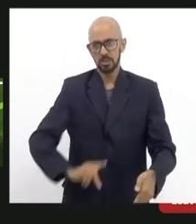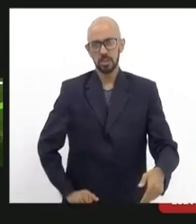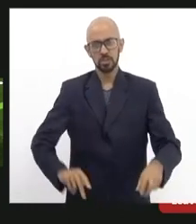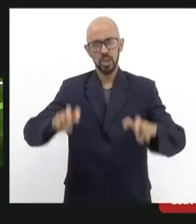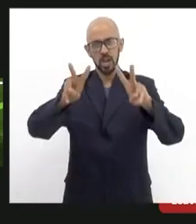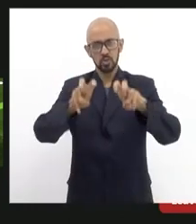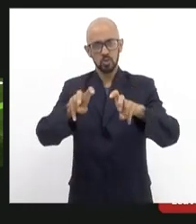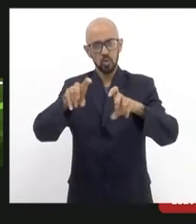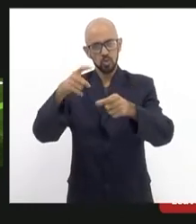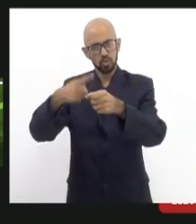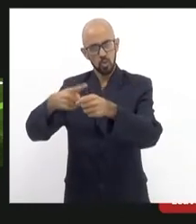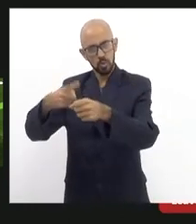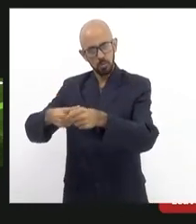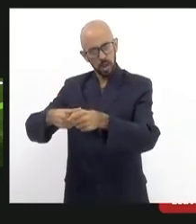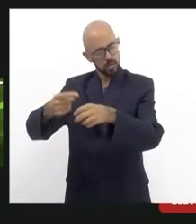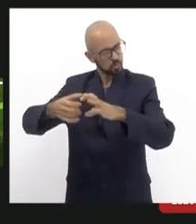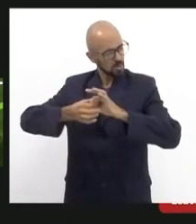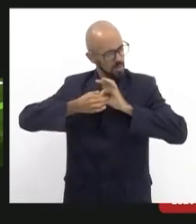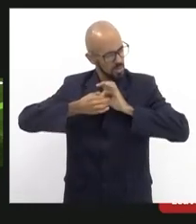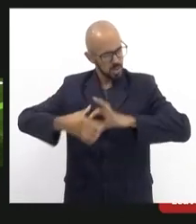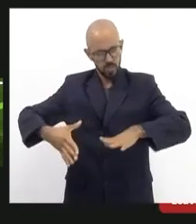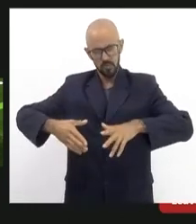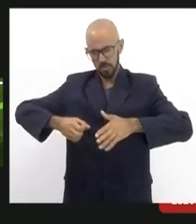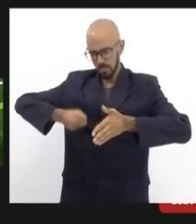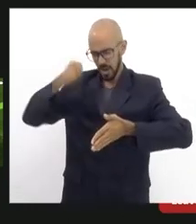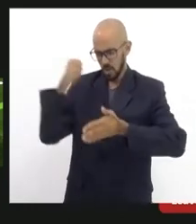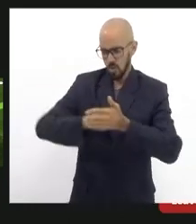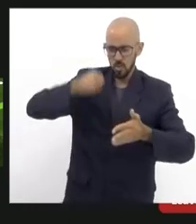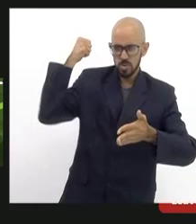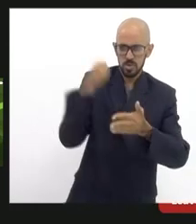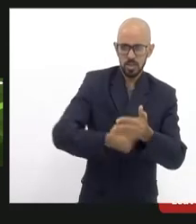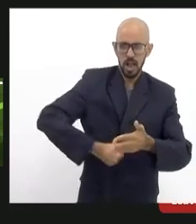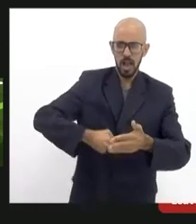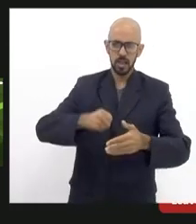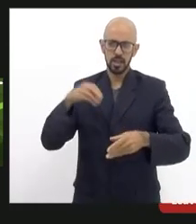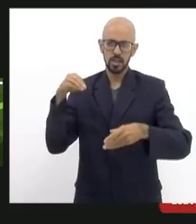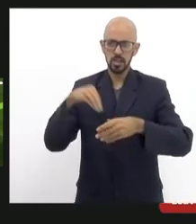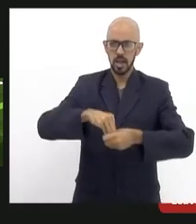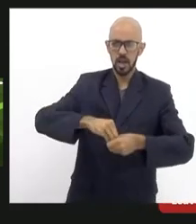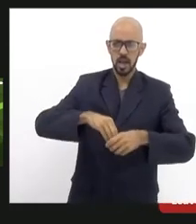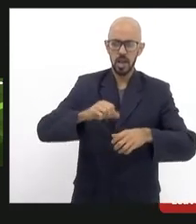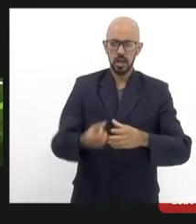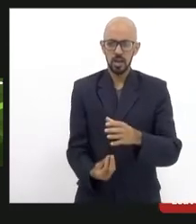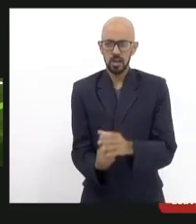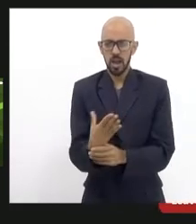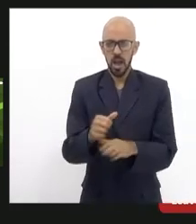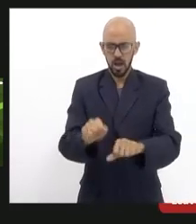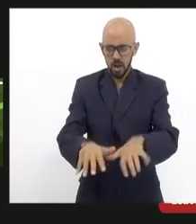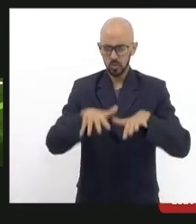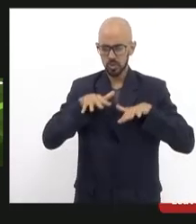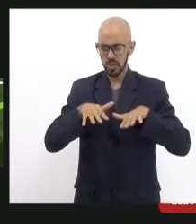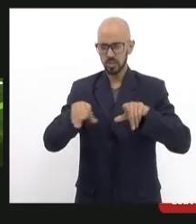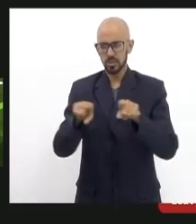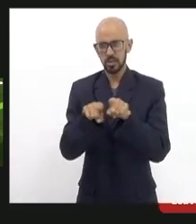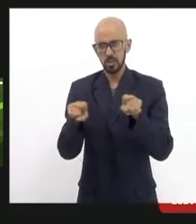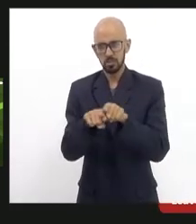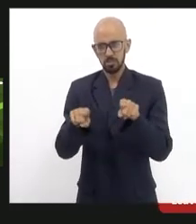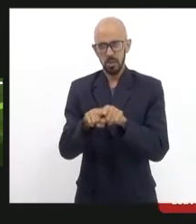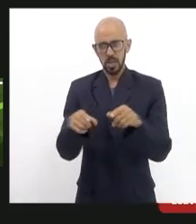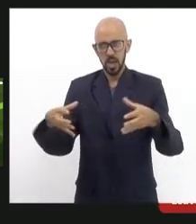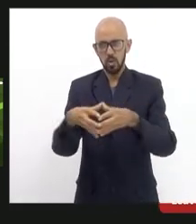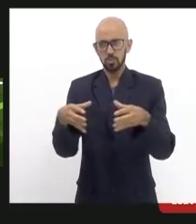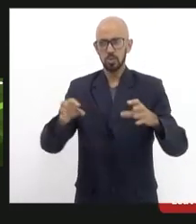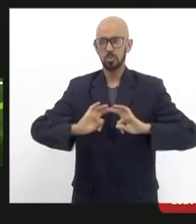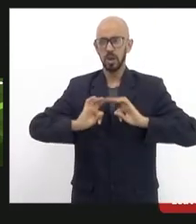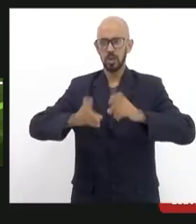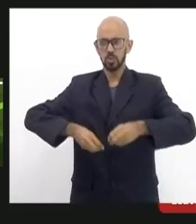disposição para autuar montar audiência mobilizar aqui o nosso mandato e a comissão para todo o fronte de luta que